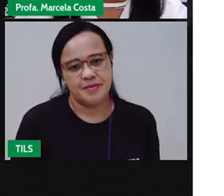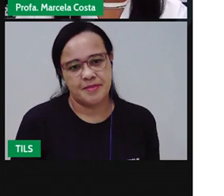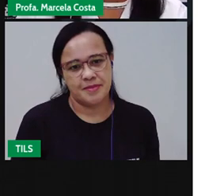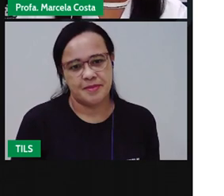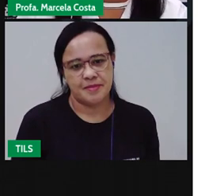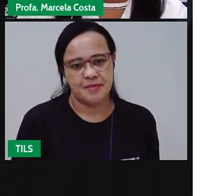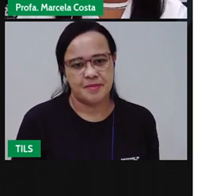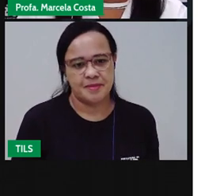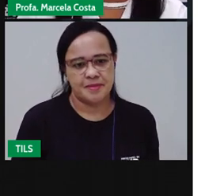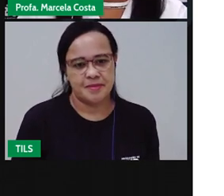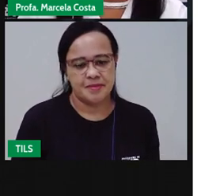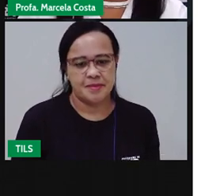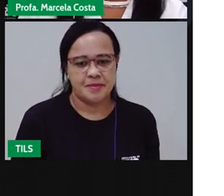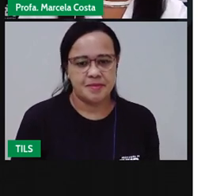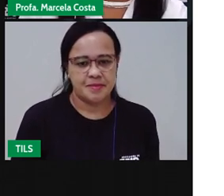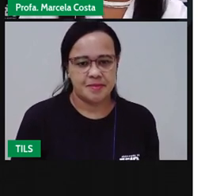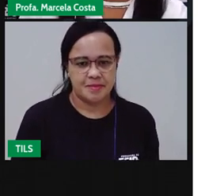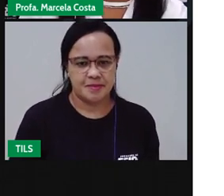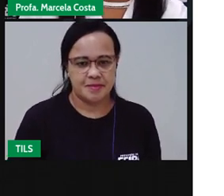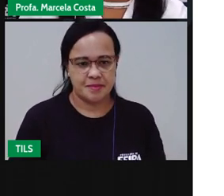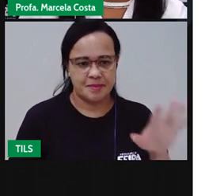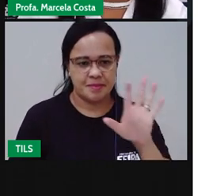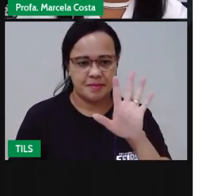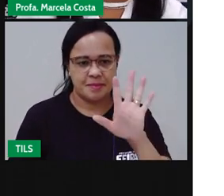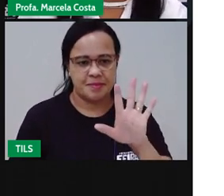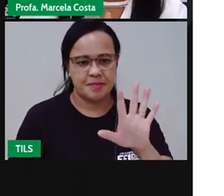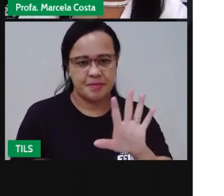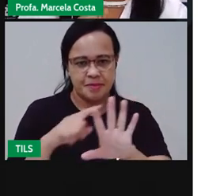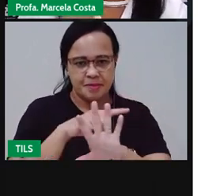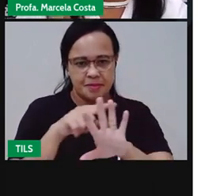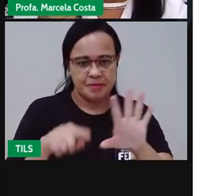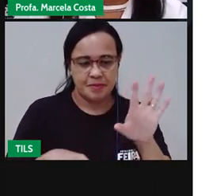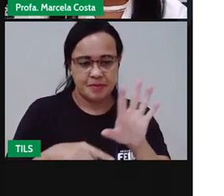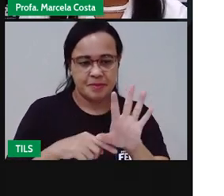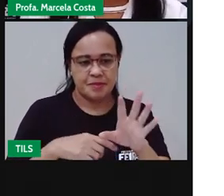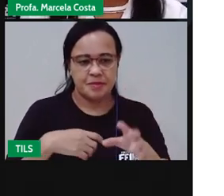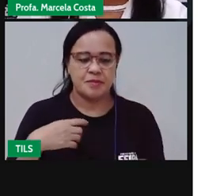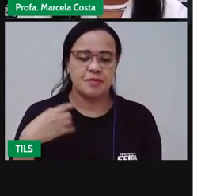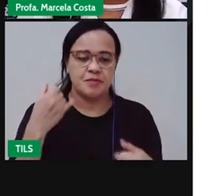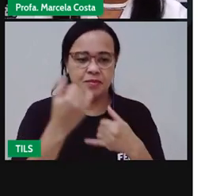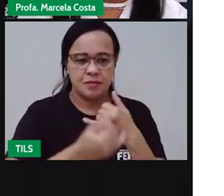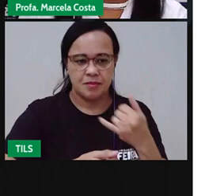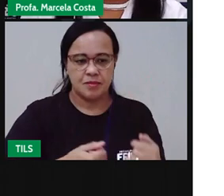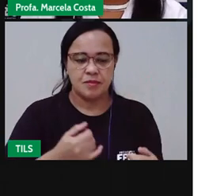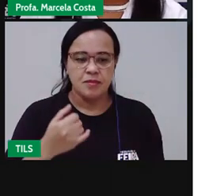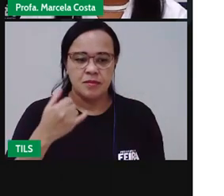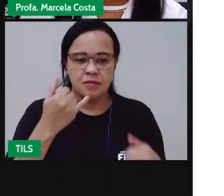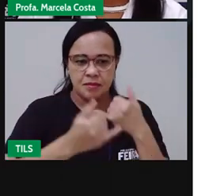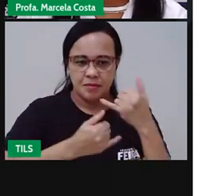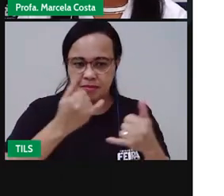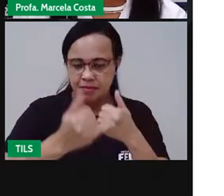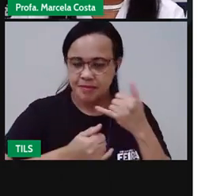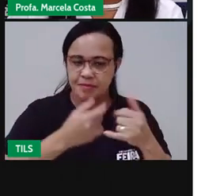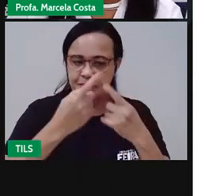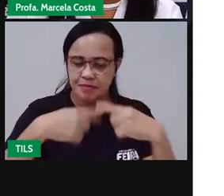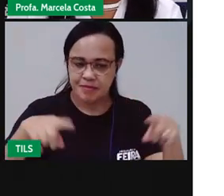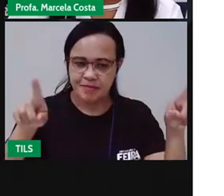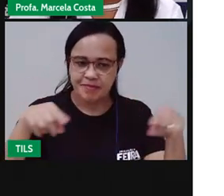Tem uma parlenda que eu quero mostrar para vocês. Chama parlenda dos dedinhos.